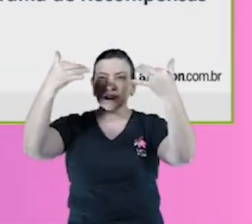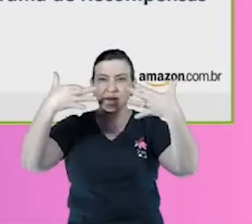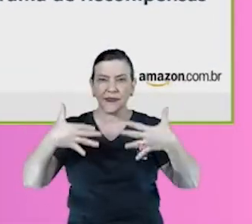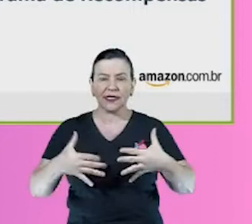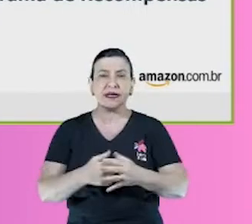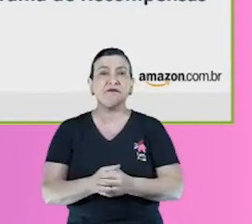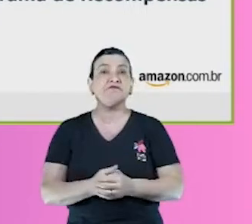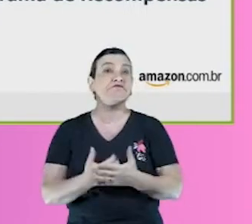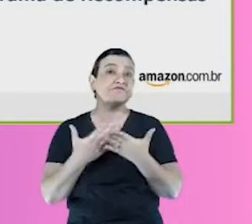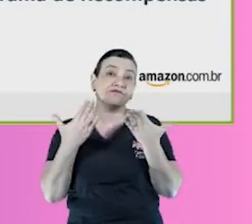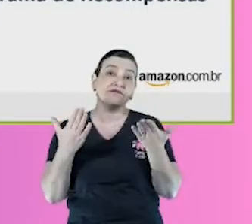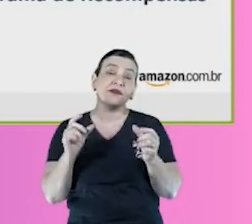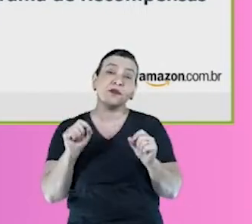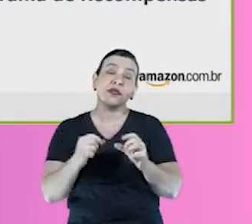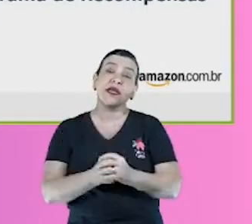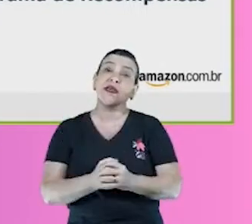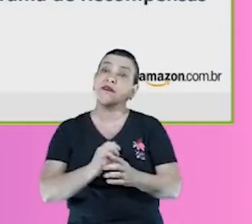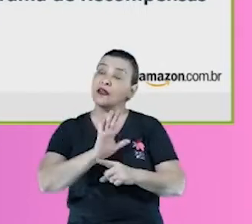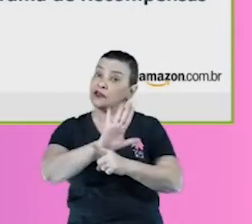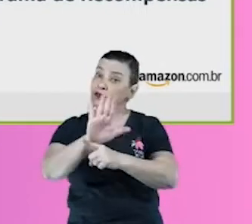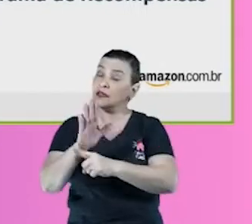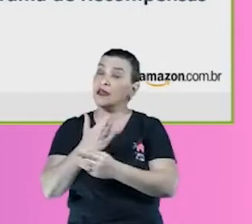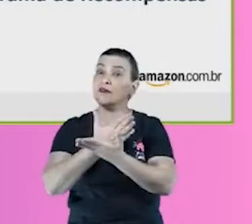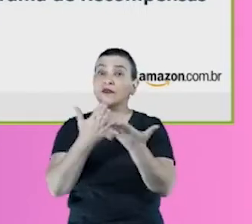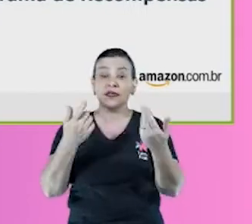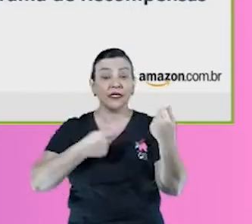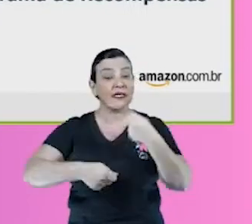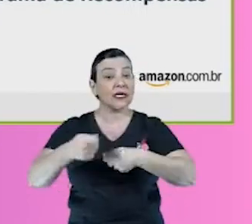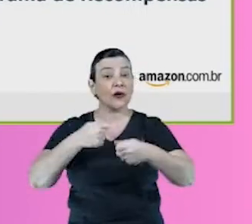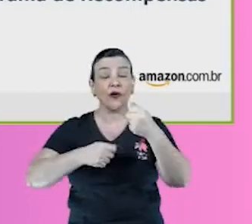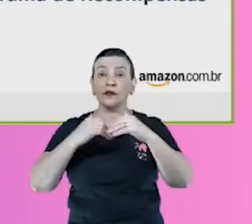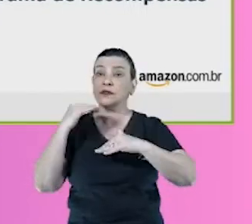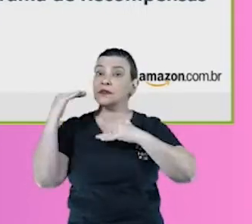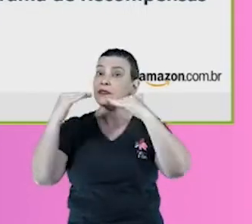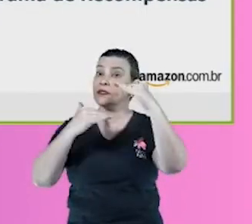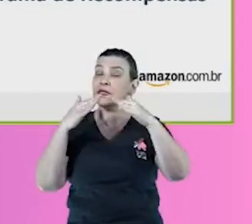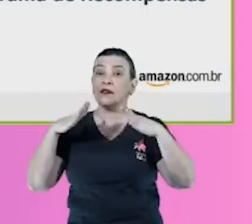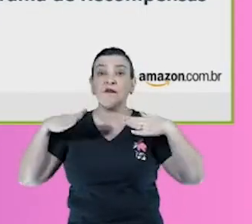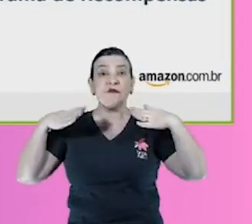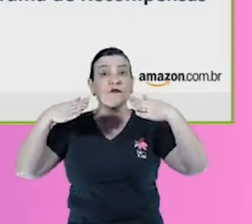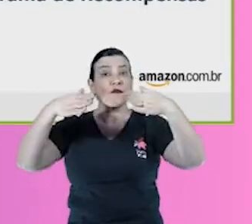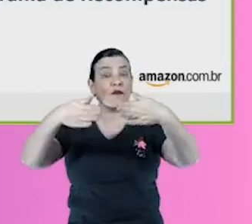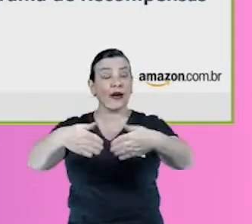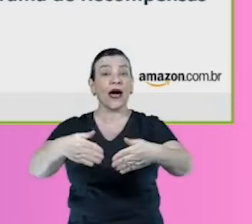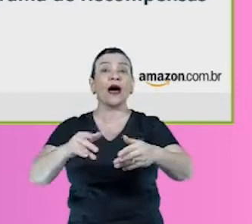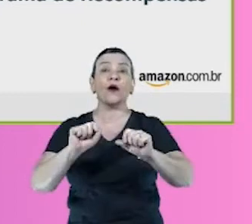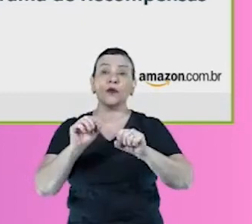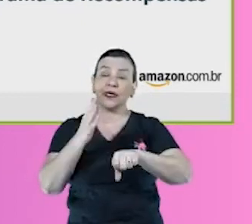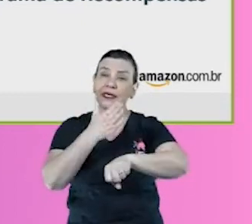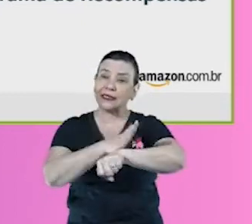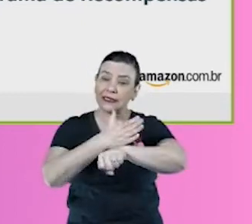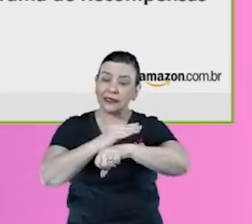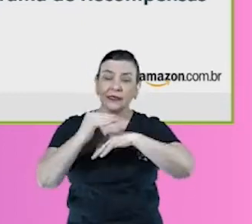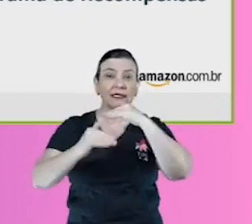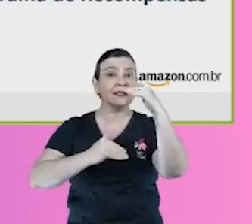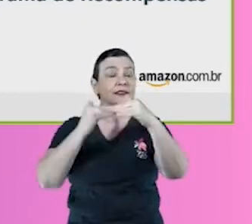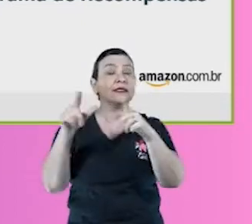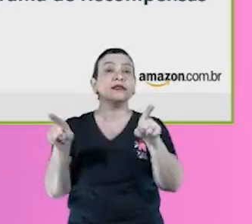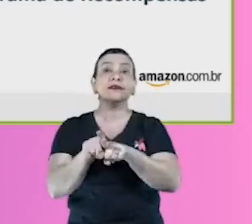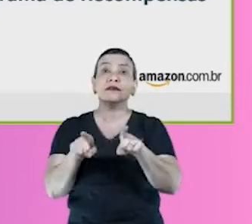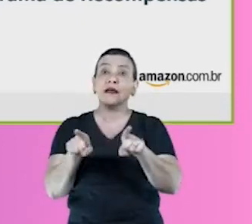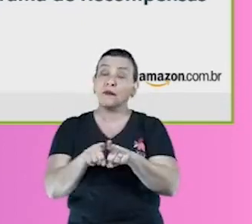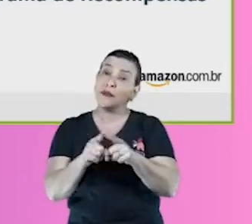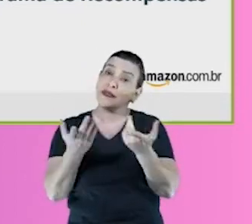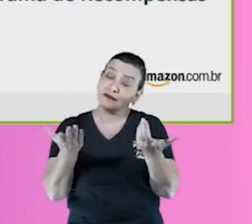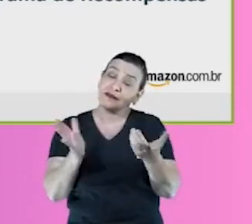exatamente com esse objetivo de ajudar vocês a crescer esse negócio, a focar mais na parte de desenvolvimento do negócio em si, né, enquanto a gente ajuda